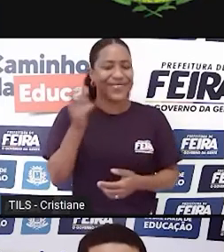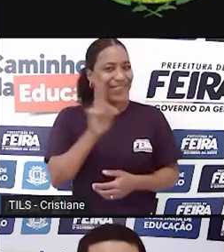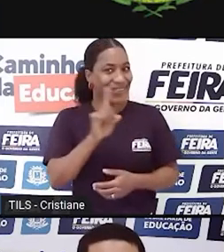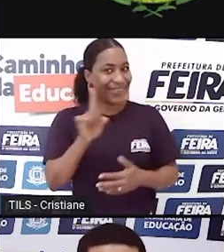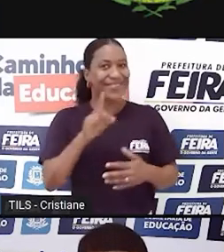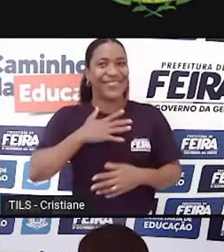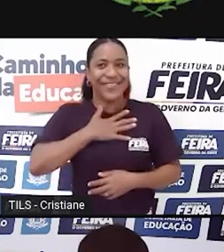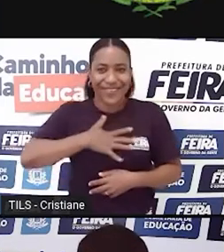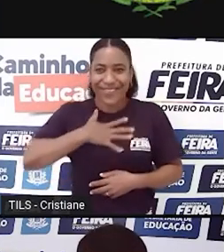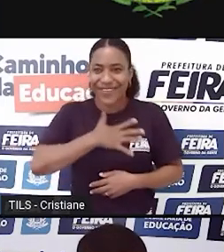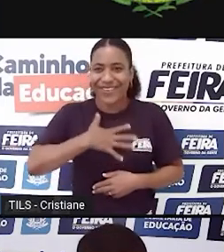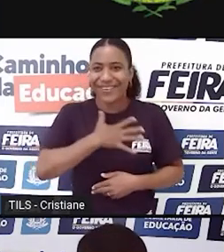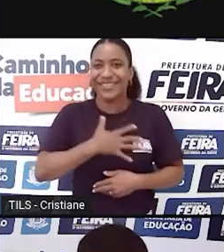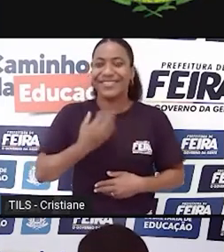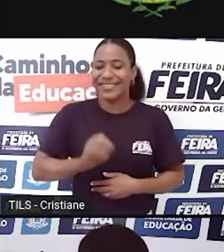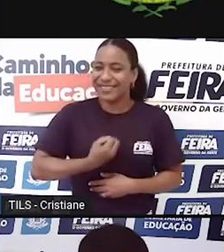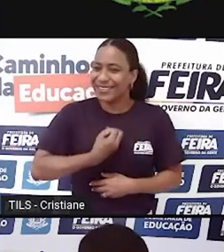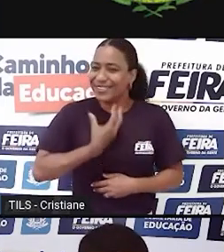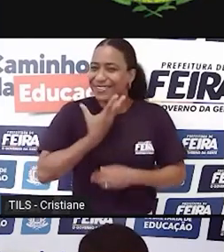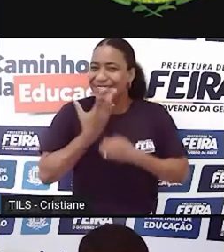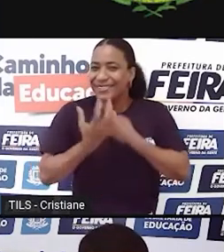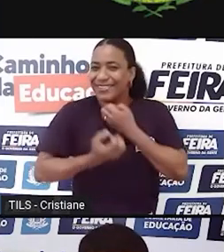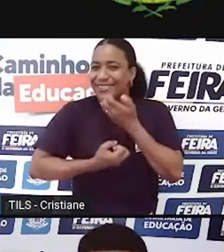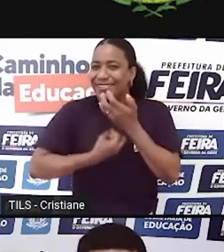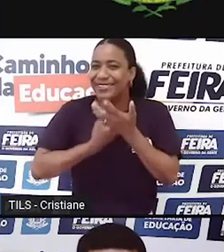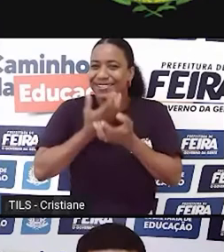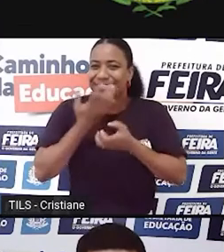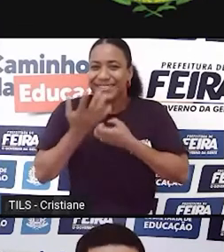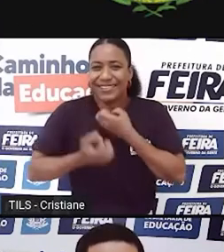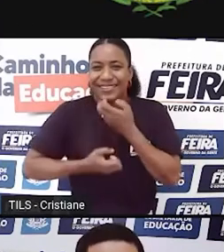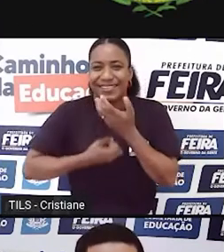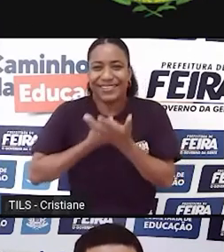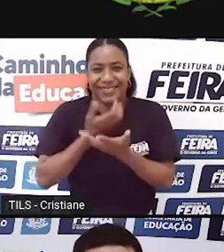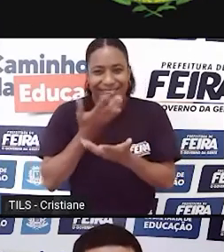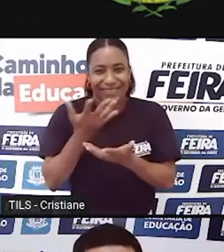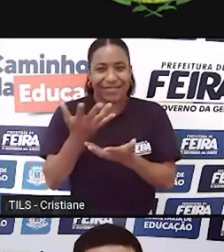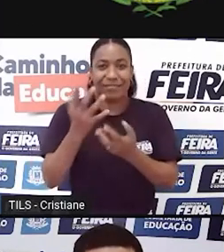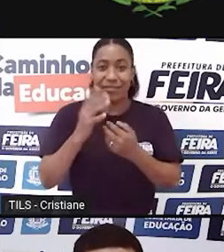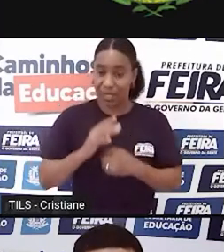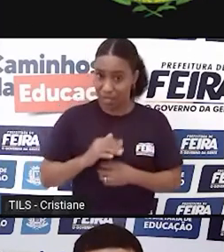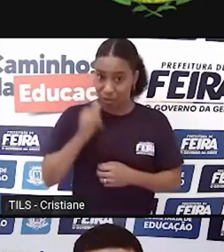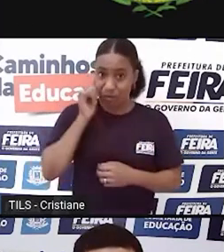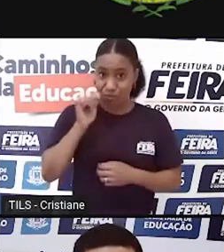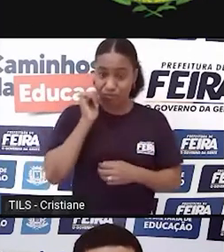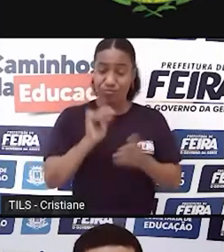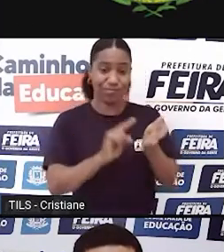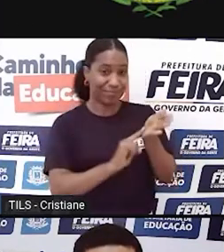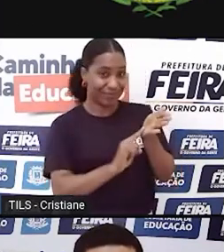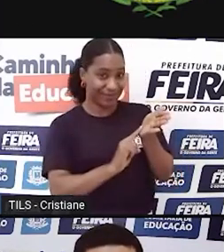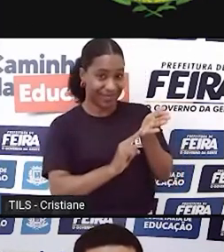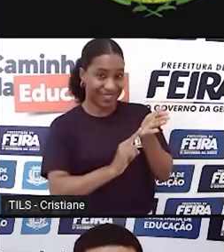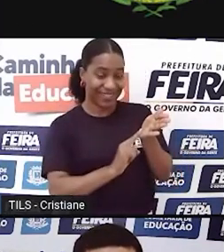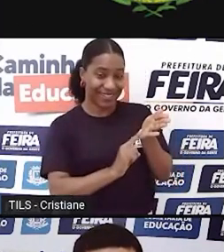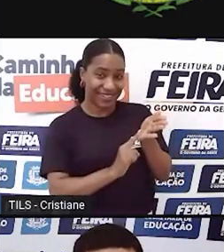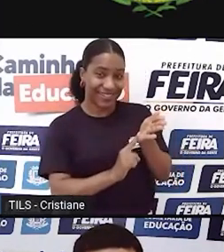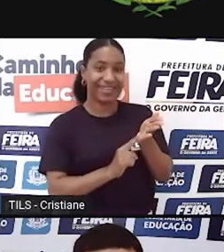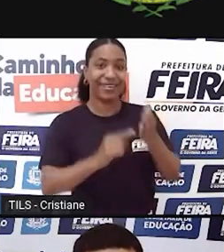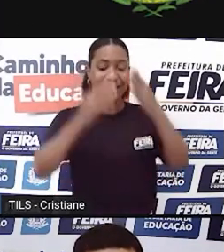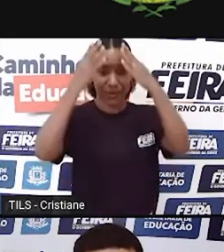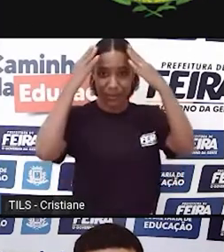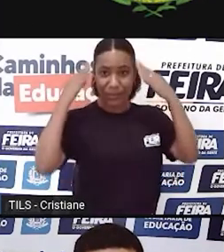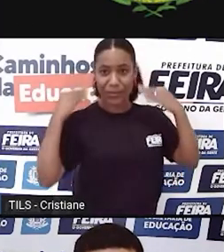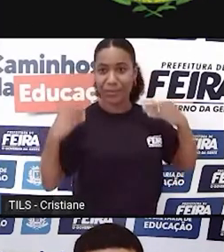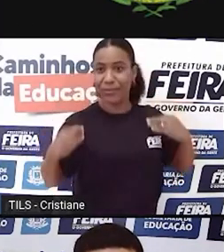vida e principalmente nesses tempos em que nós estamos vivendo. Eu sou uma mulher branca, tenho cabelos longos,